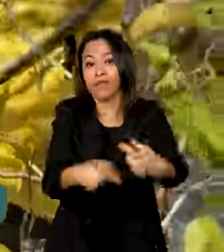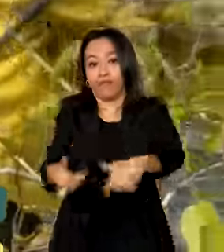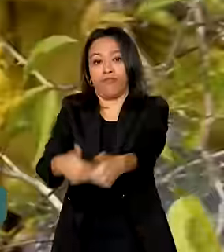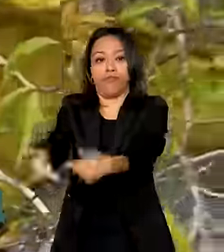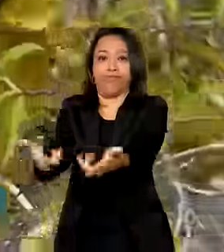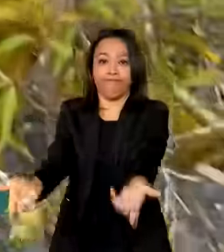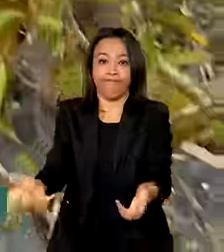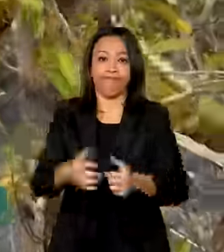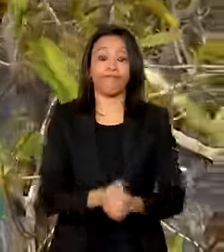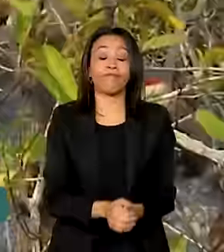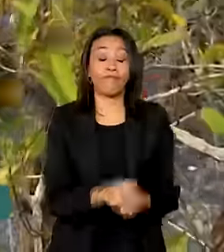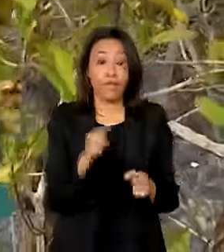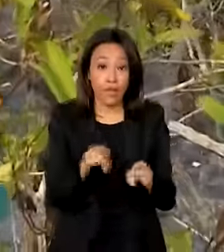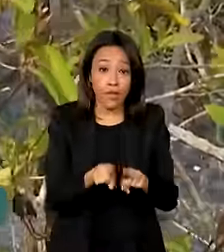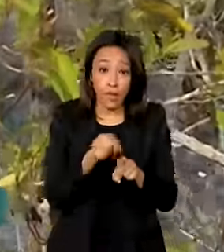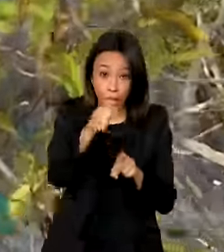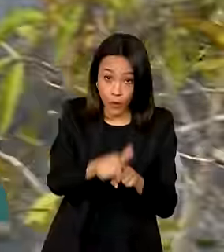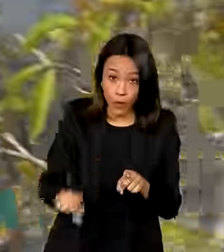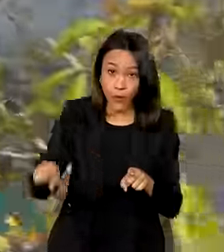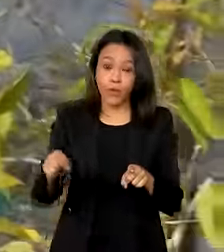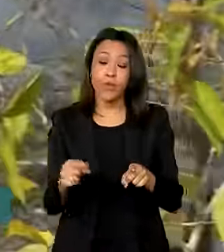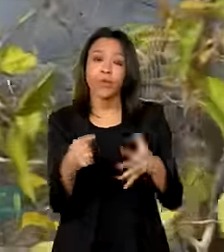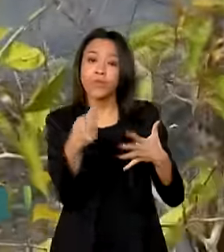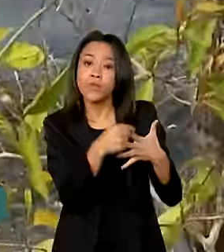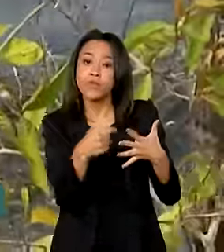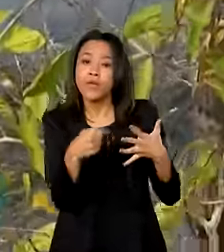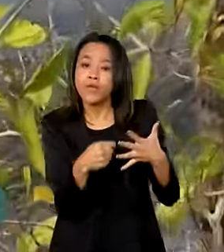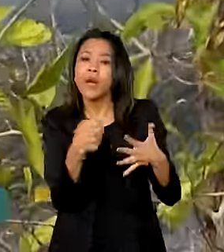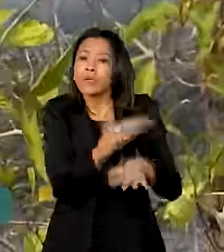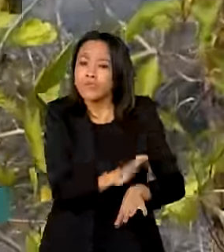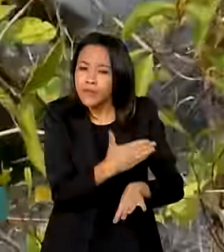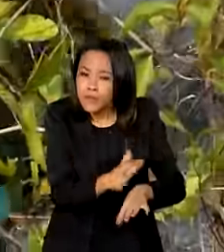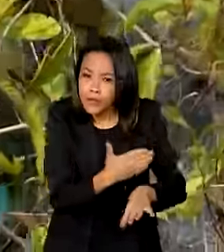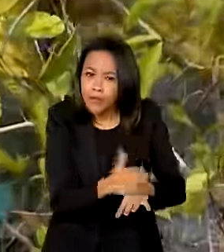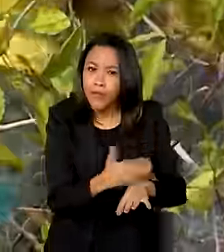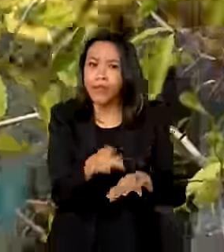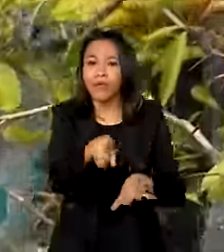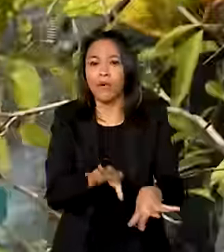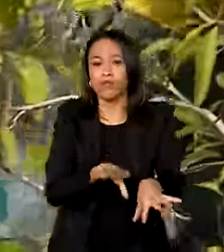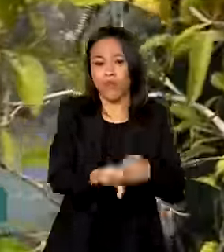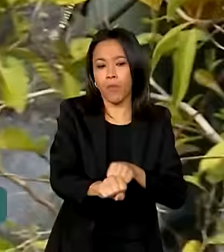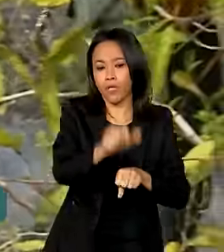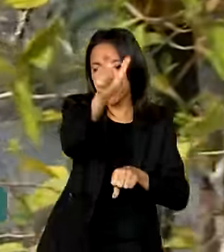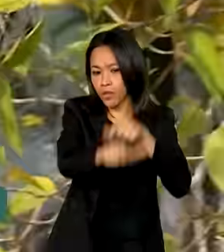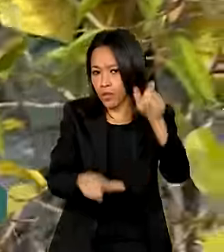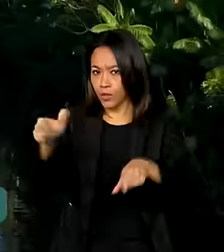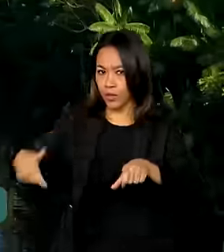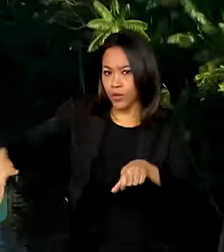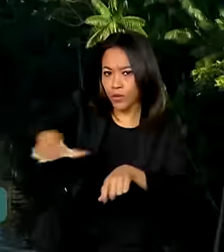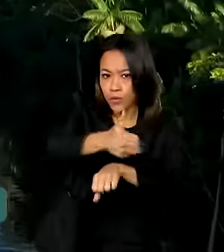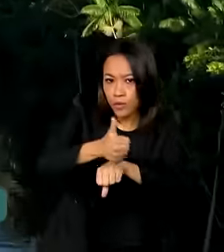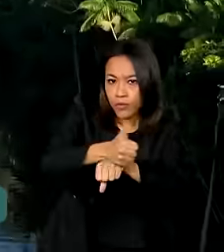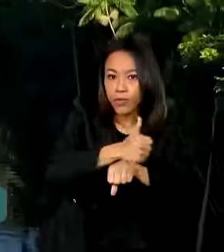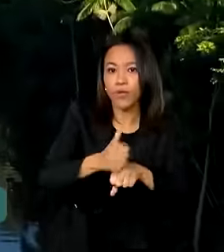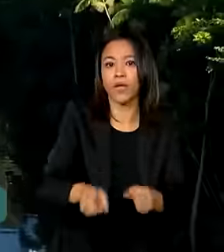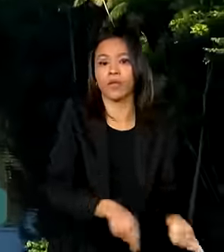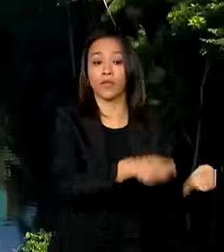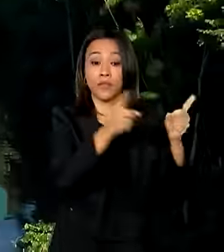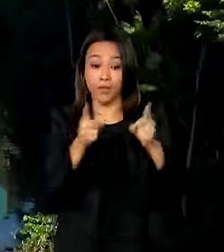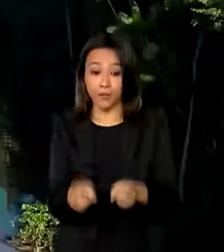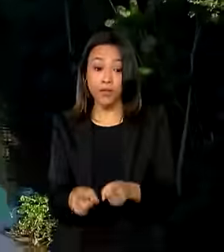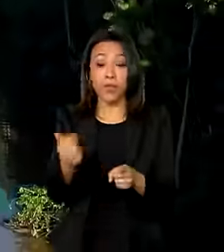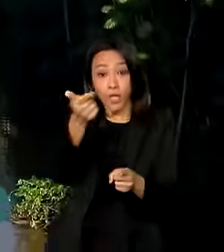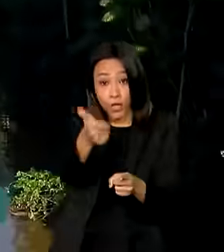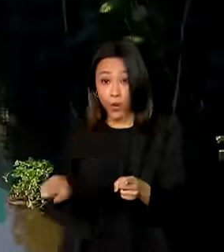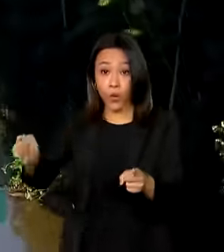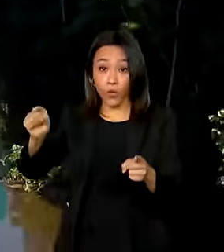Também fortalecimentos, capacitações para a formação de agentes socioambientais. Em outra frente